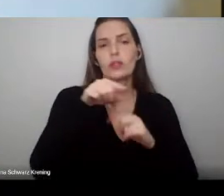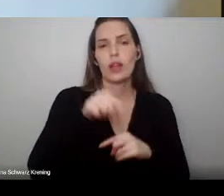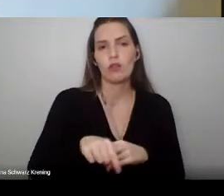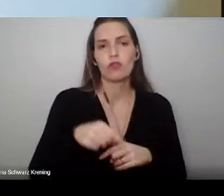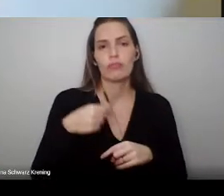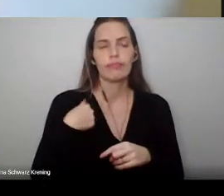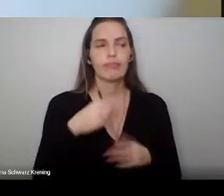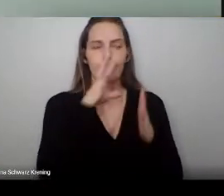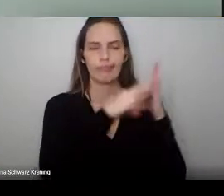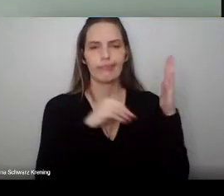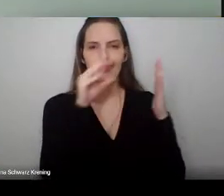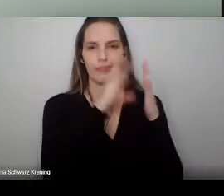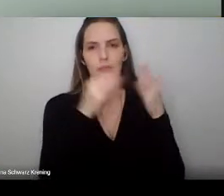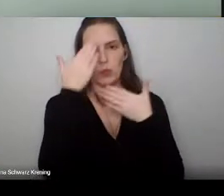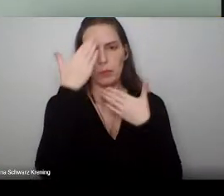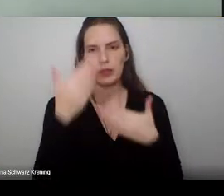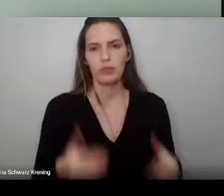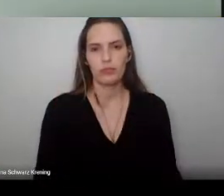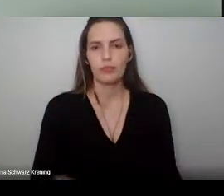eu prometo.